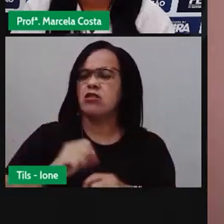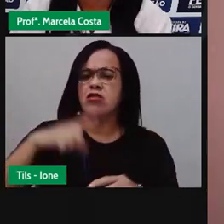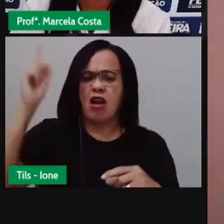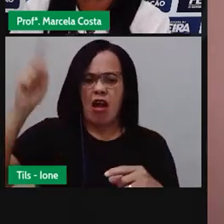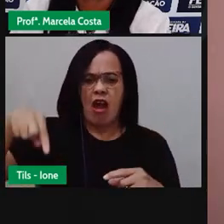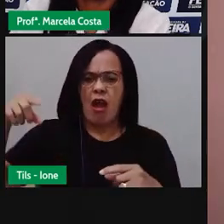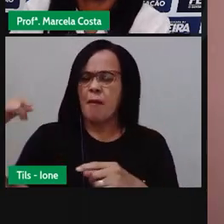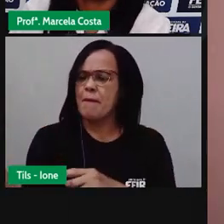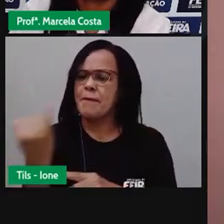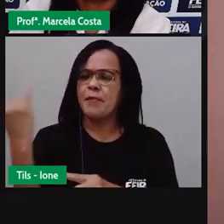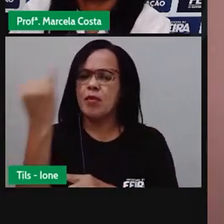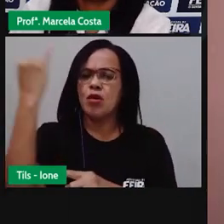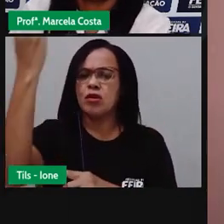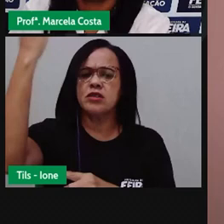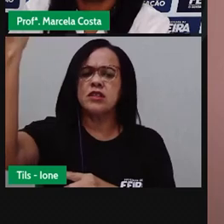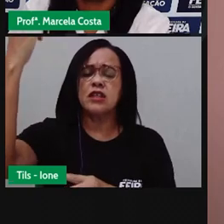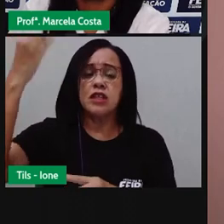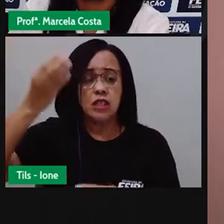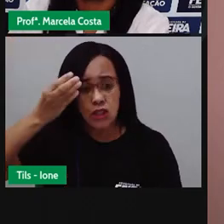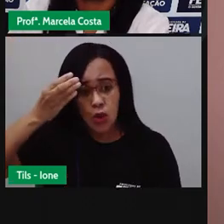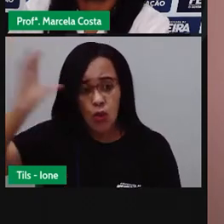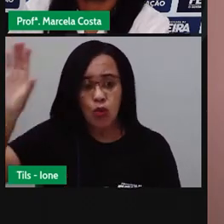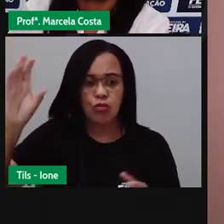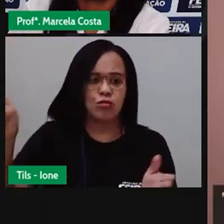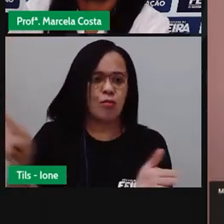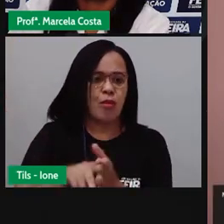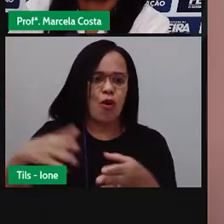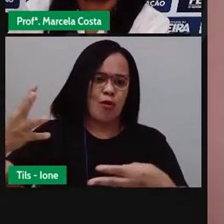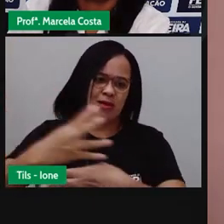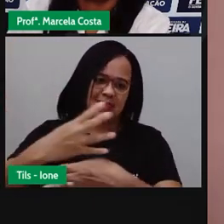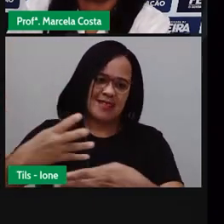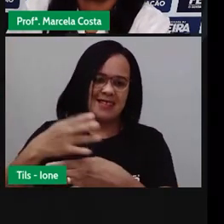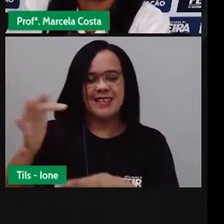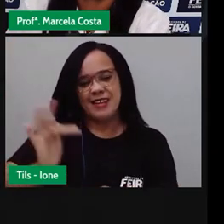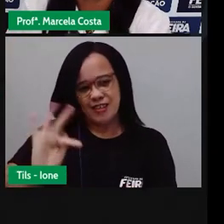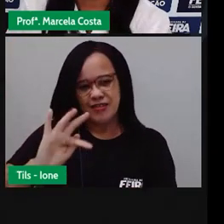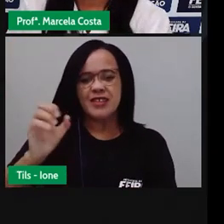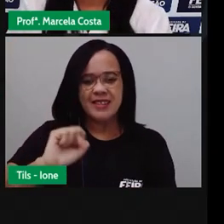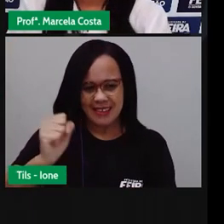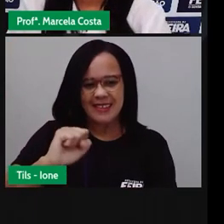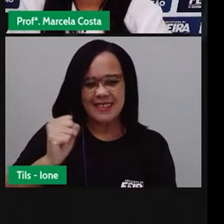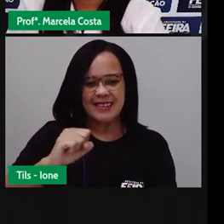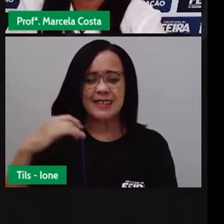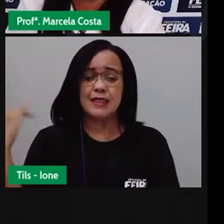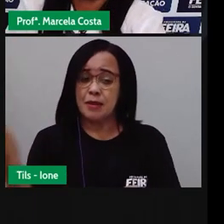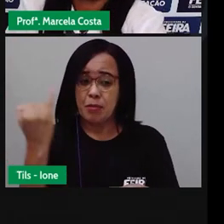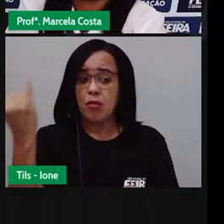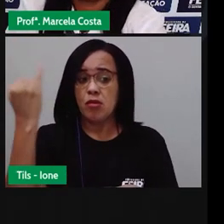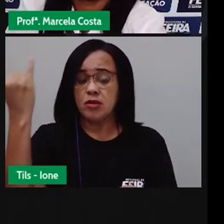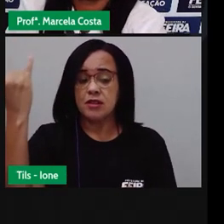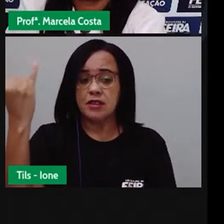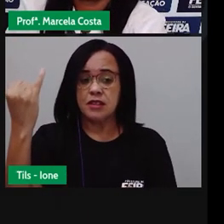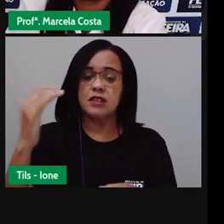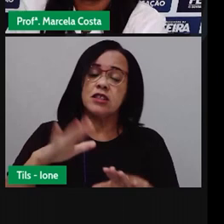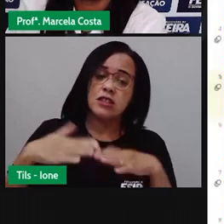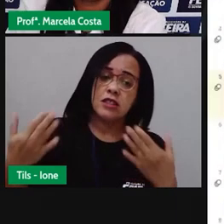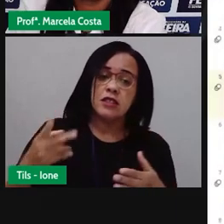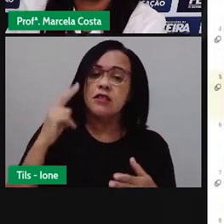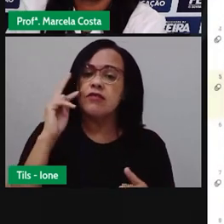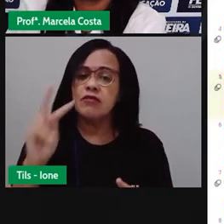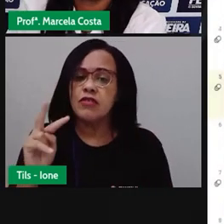aglutinar a cultura de Feira de Santana. Então, vimos aí um espaço